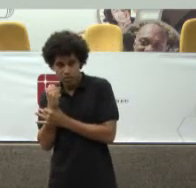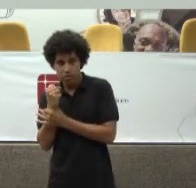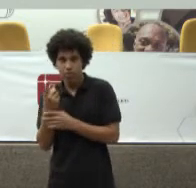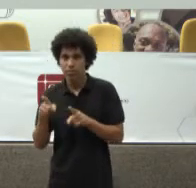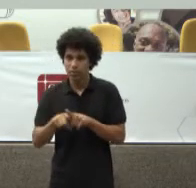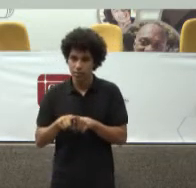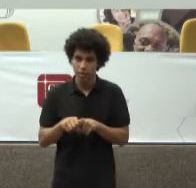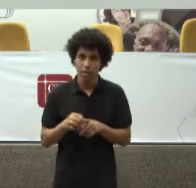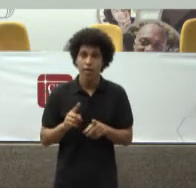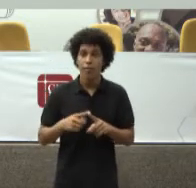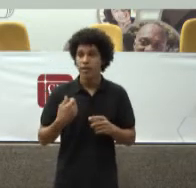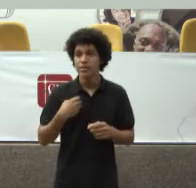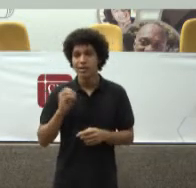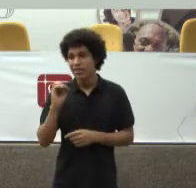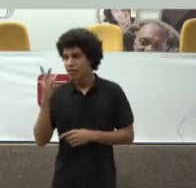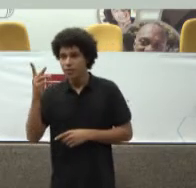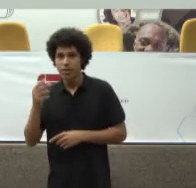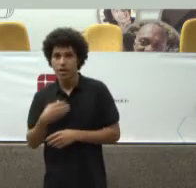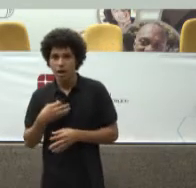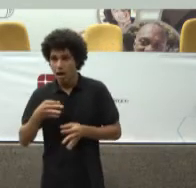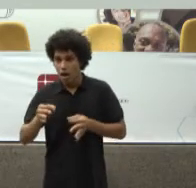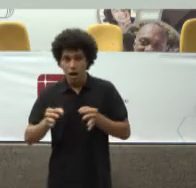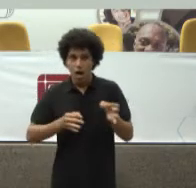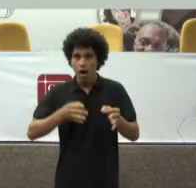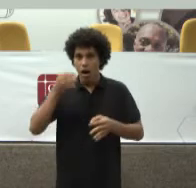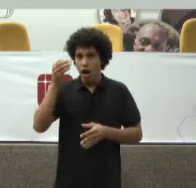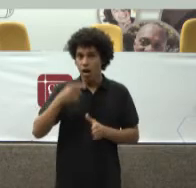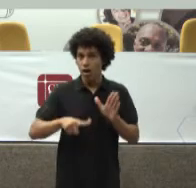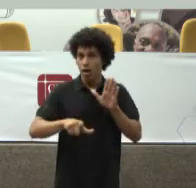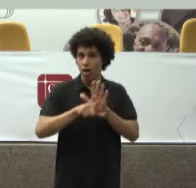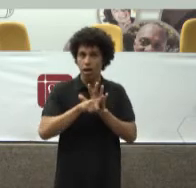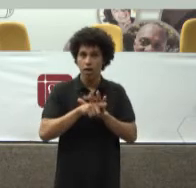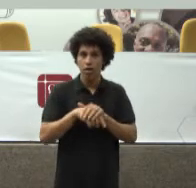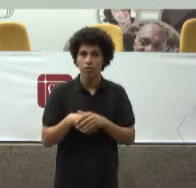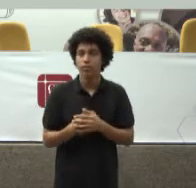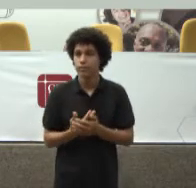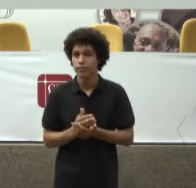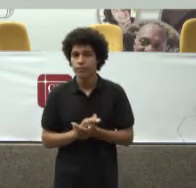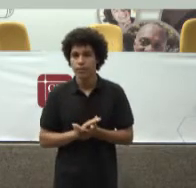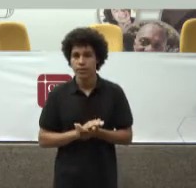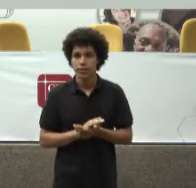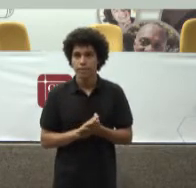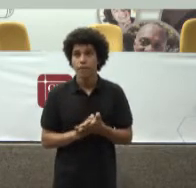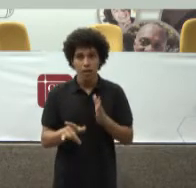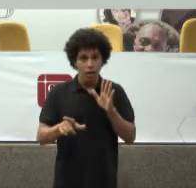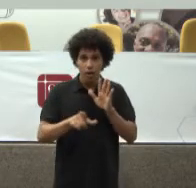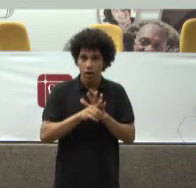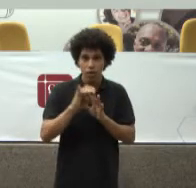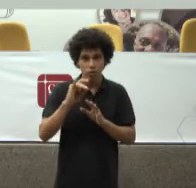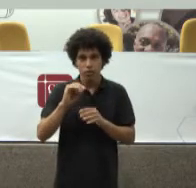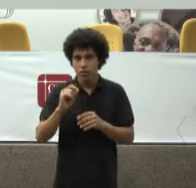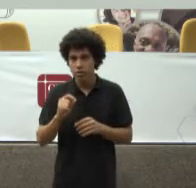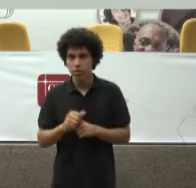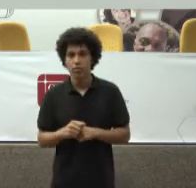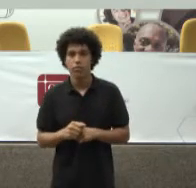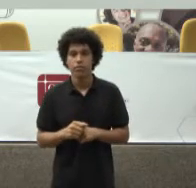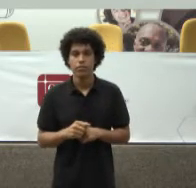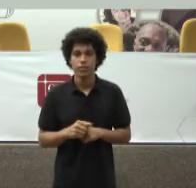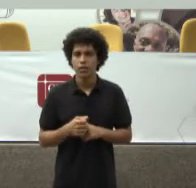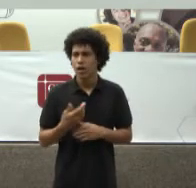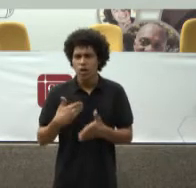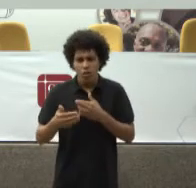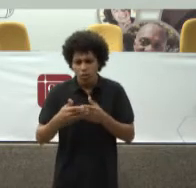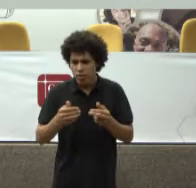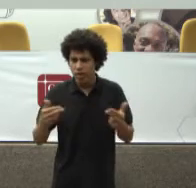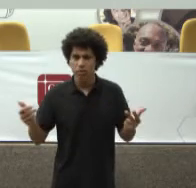temos o papel De defender A ordem democrática Não é qualquer ordem É a ordem Constitucional Democrática Qualquer